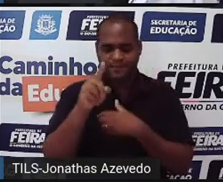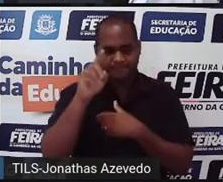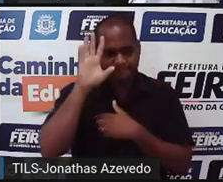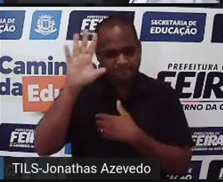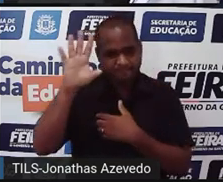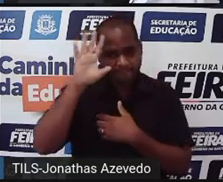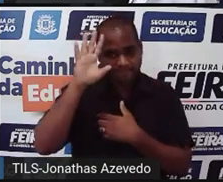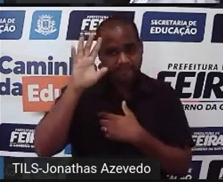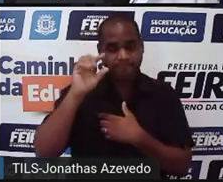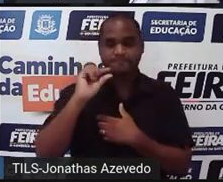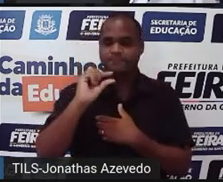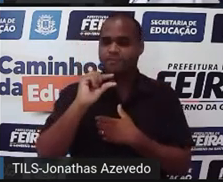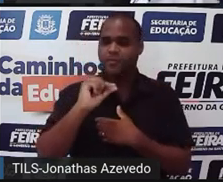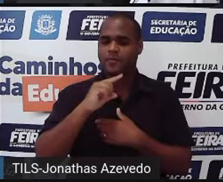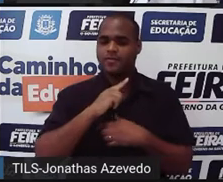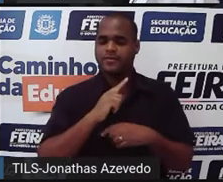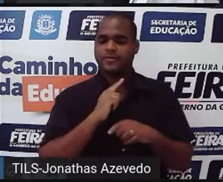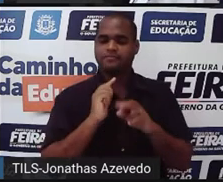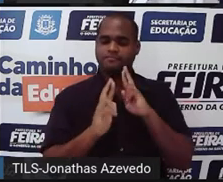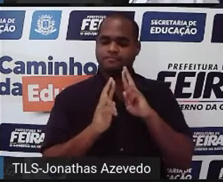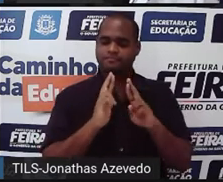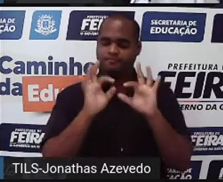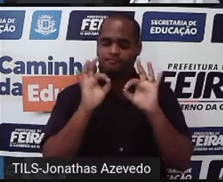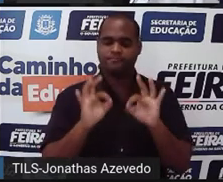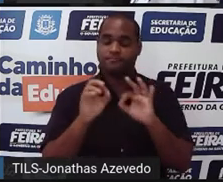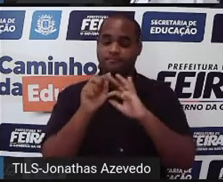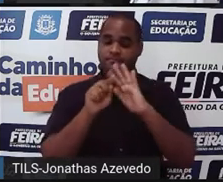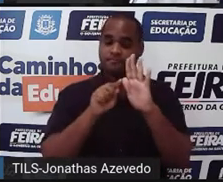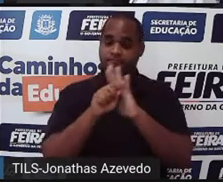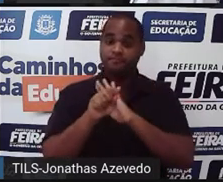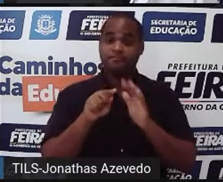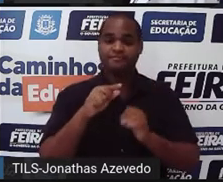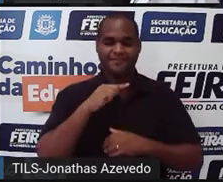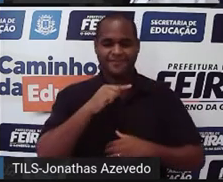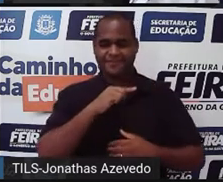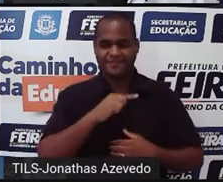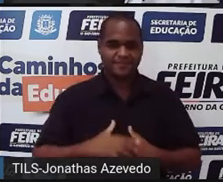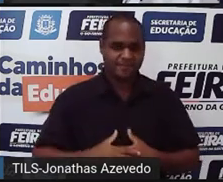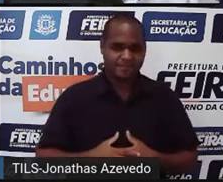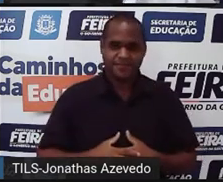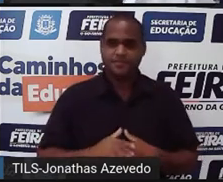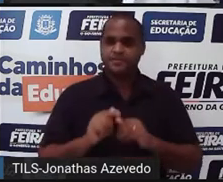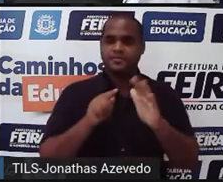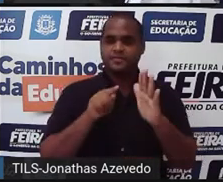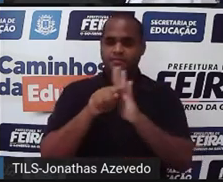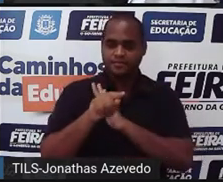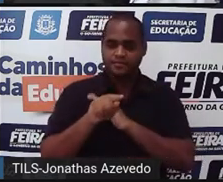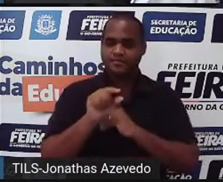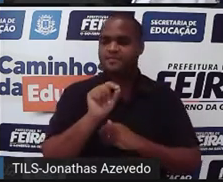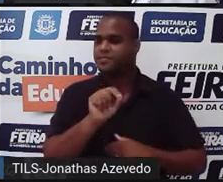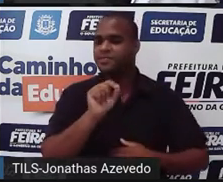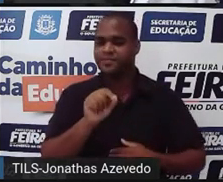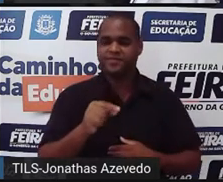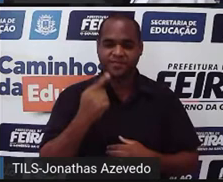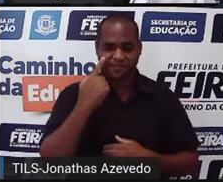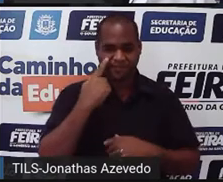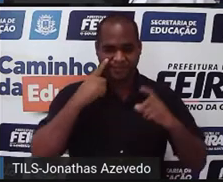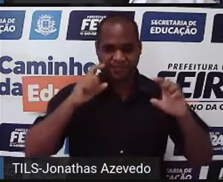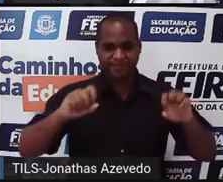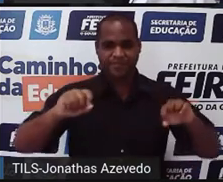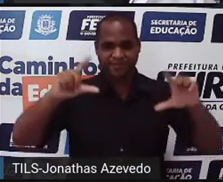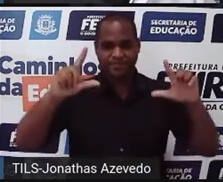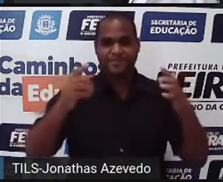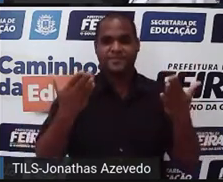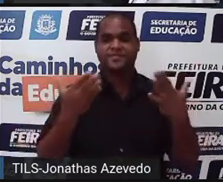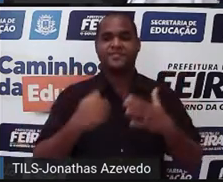um pouquinho para responder essa pergunta, tá? E qual é a pergunta? A pergunta vai aparecer na tela,